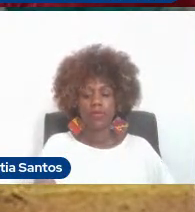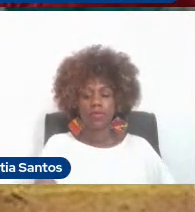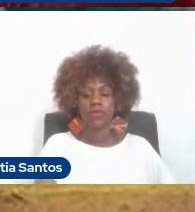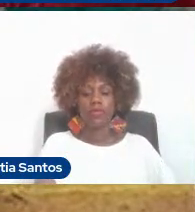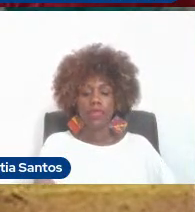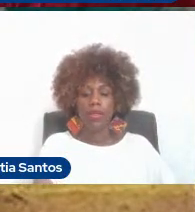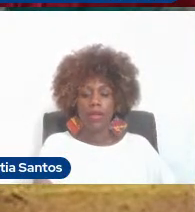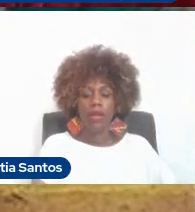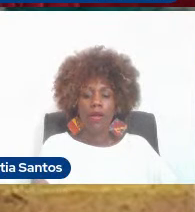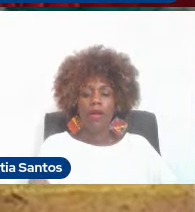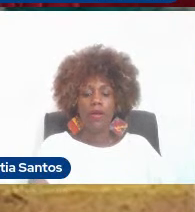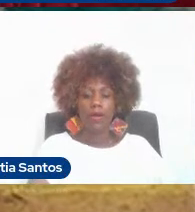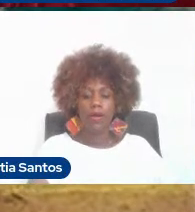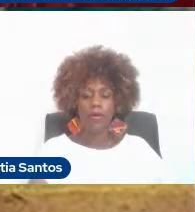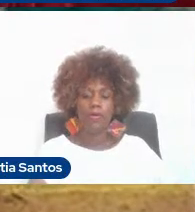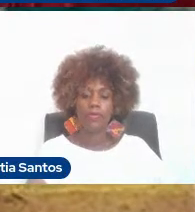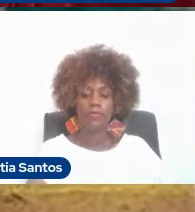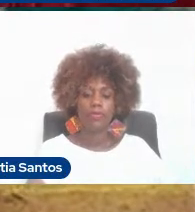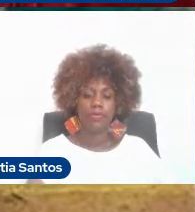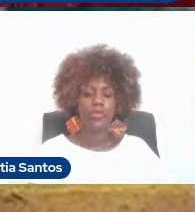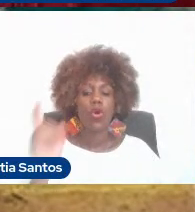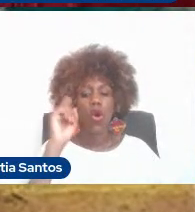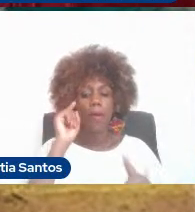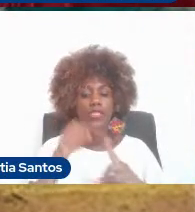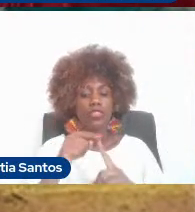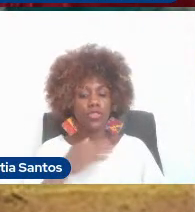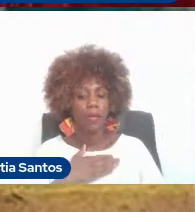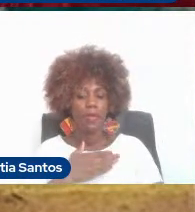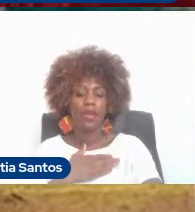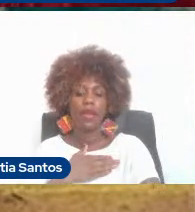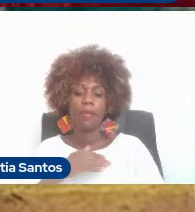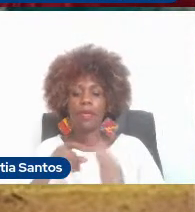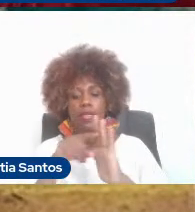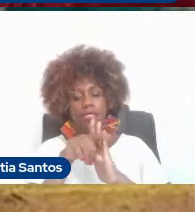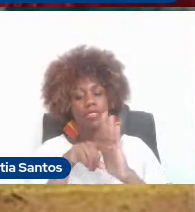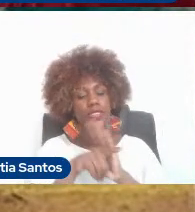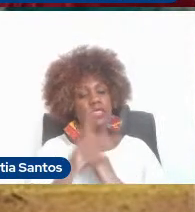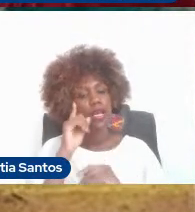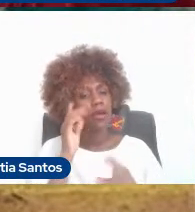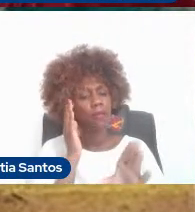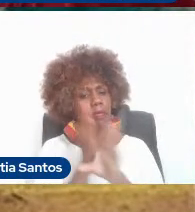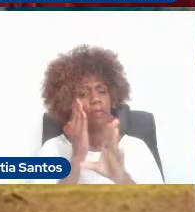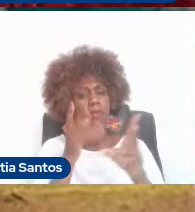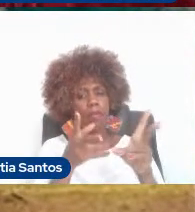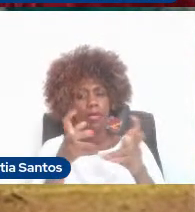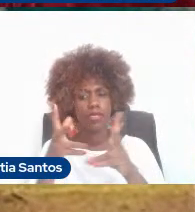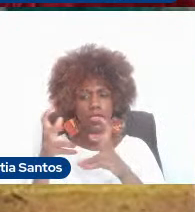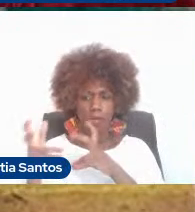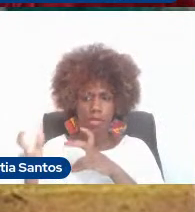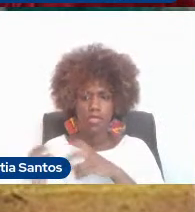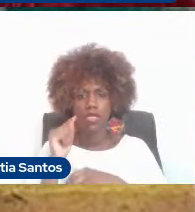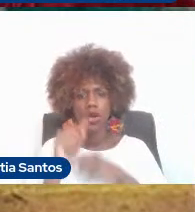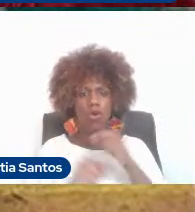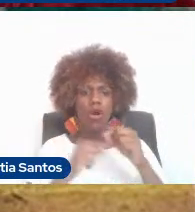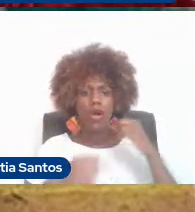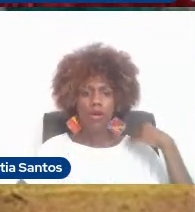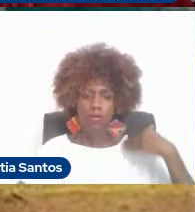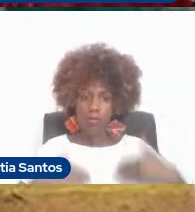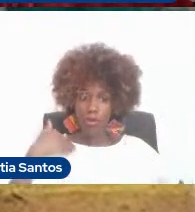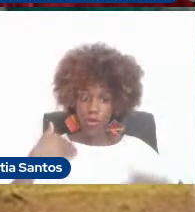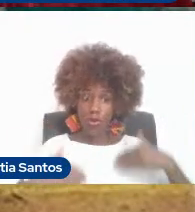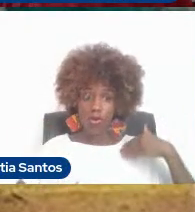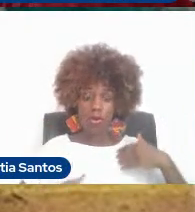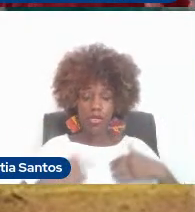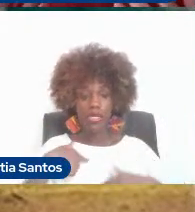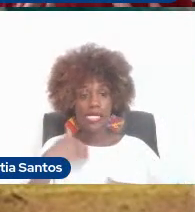então, os objetivos da minha pesquisa são a identificação dos desvios posturais em flautistas,